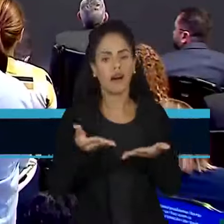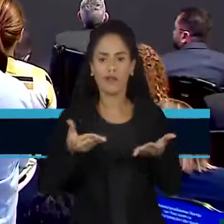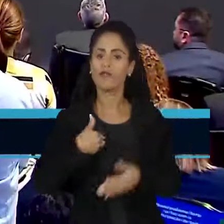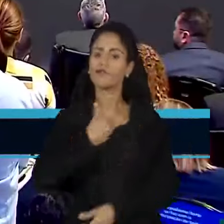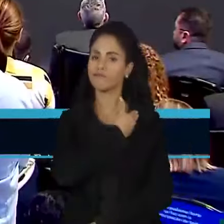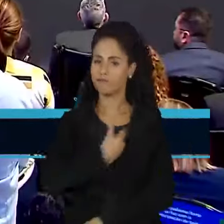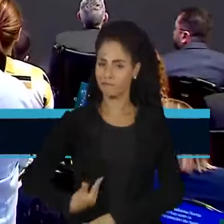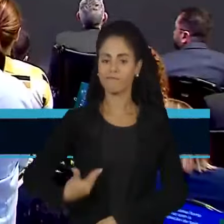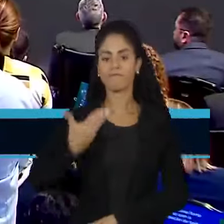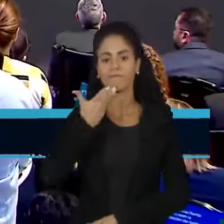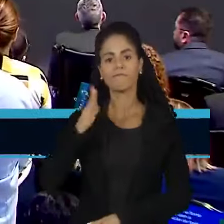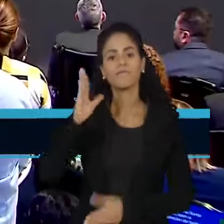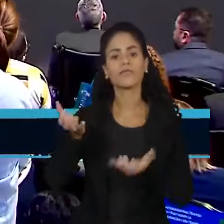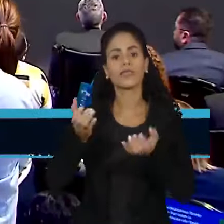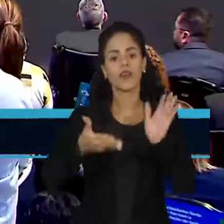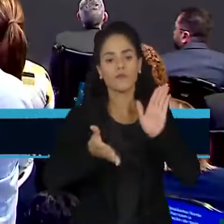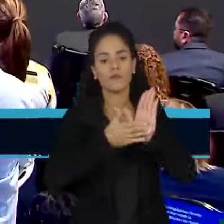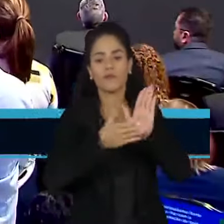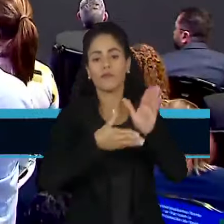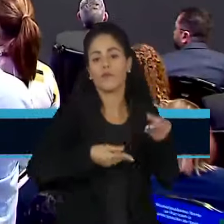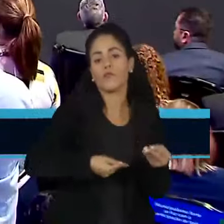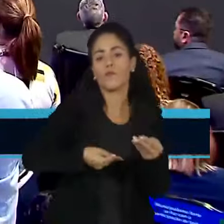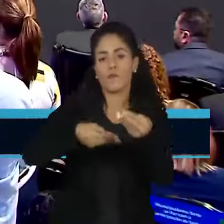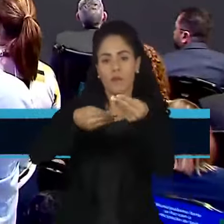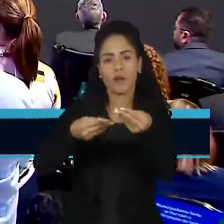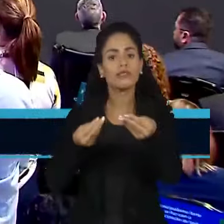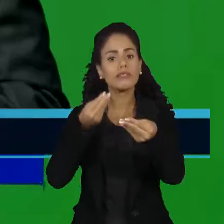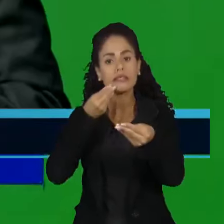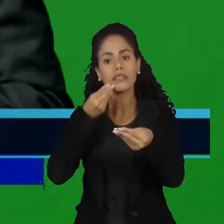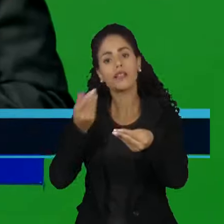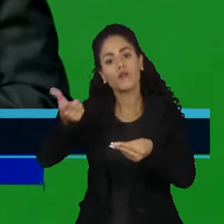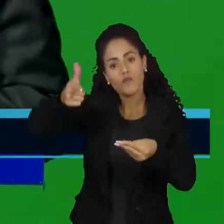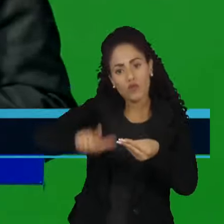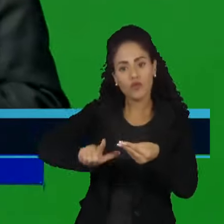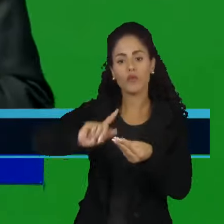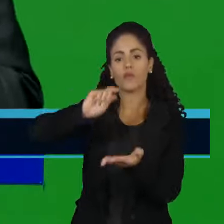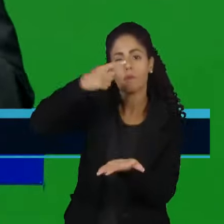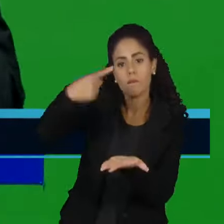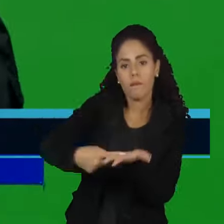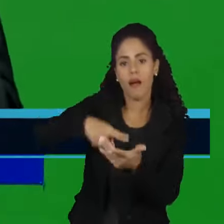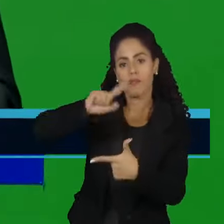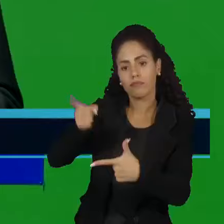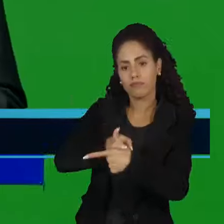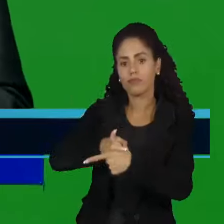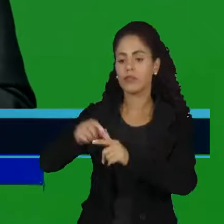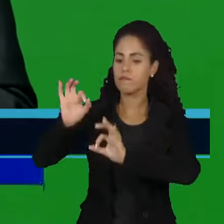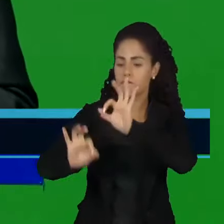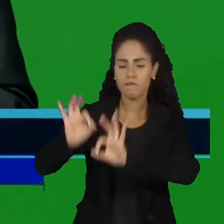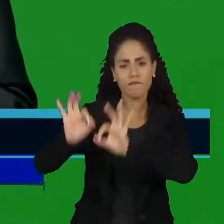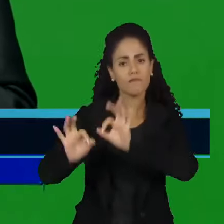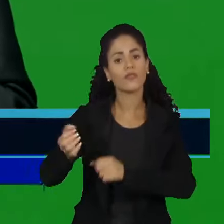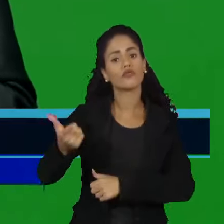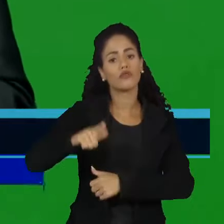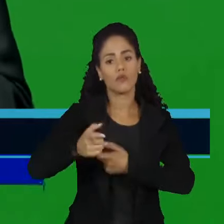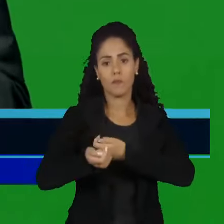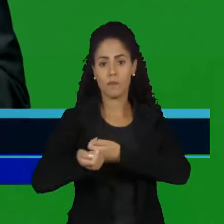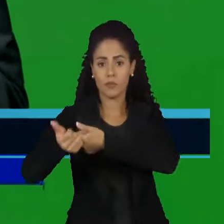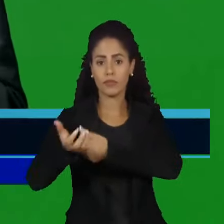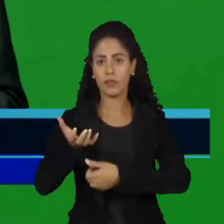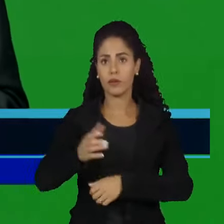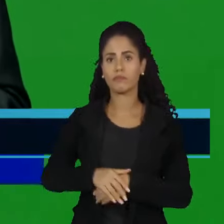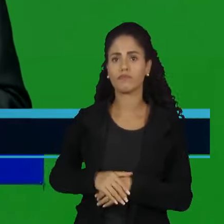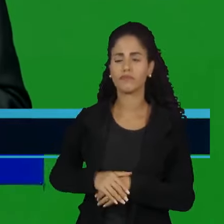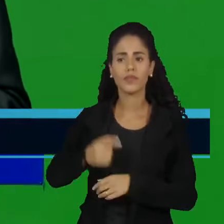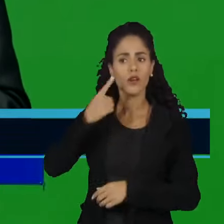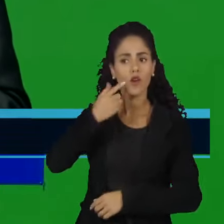o governo promete apresentar um projeto de refinanciamento dessa dívida junto ao projeto da reoneração. O governo